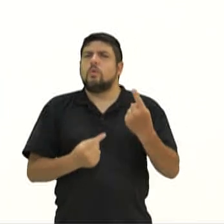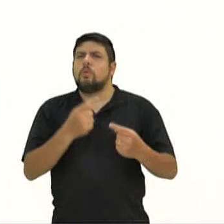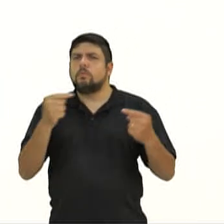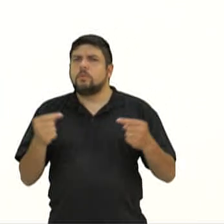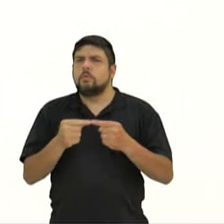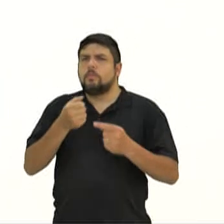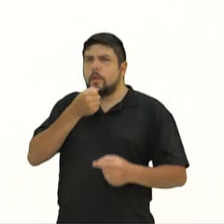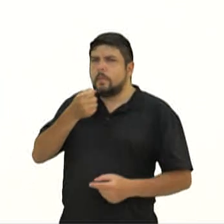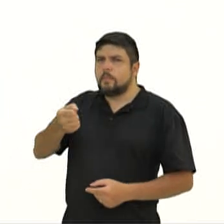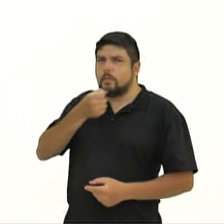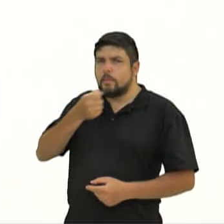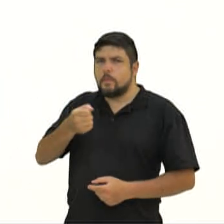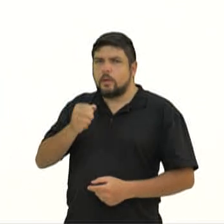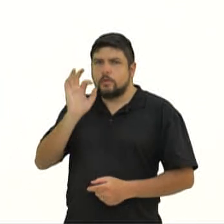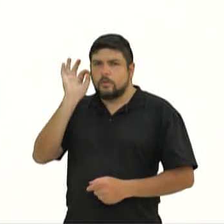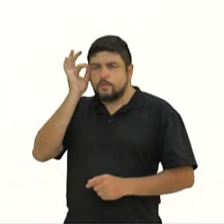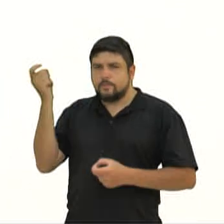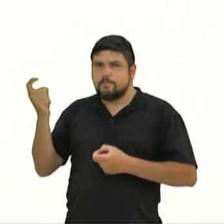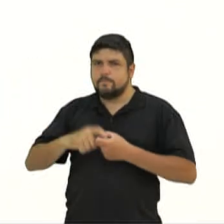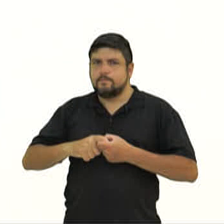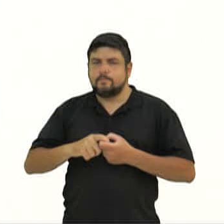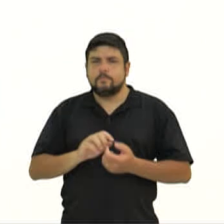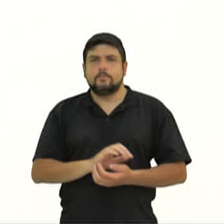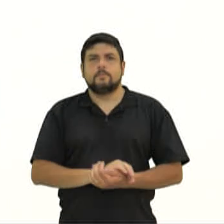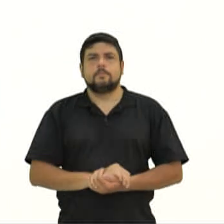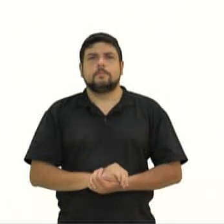é a reportagem? Aguardo vocês com a resposta.